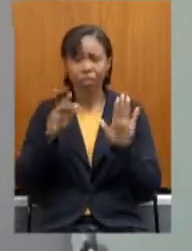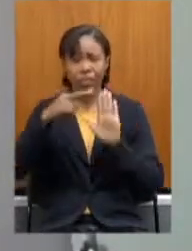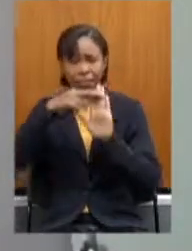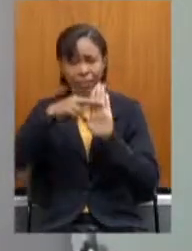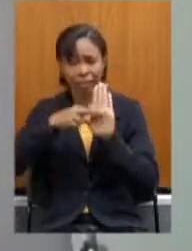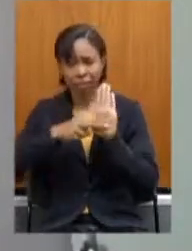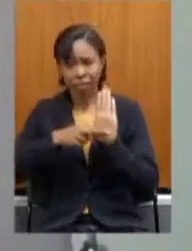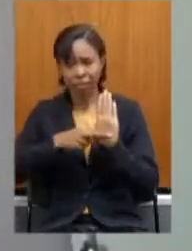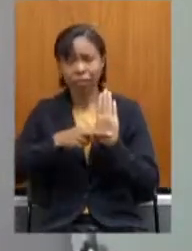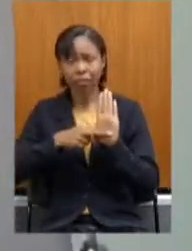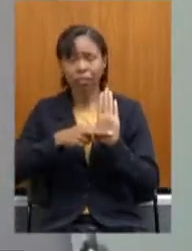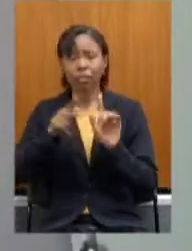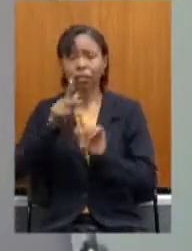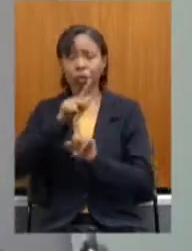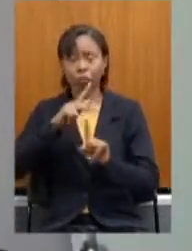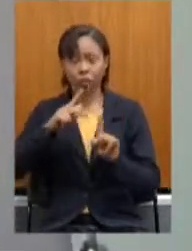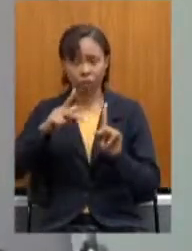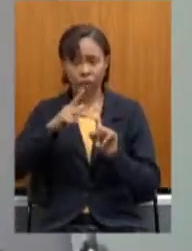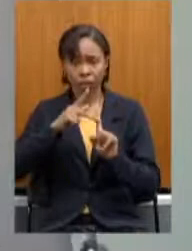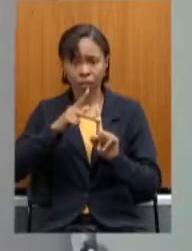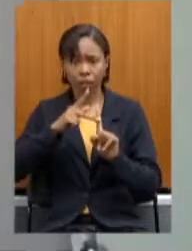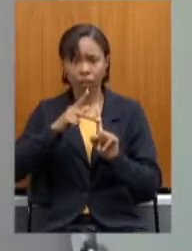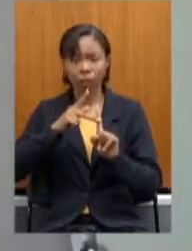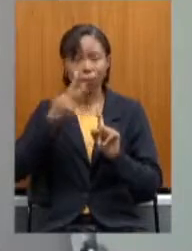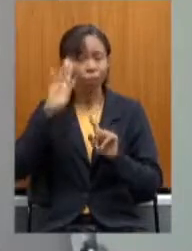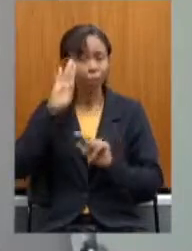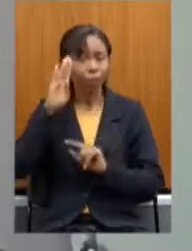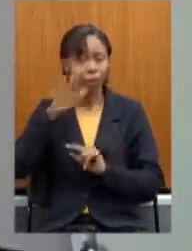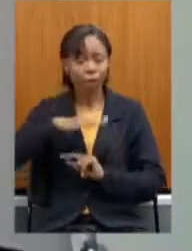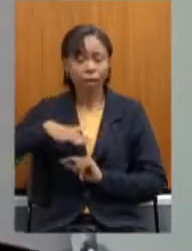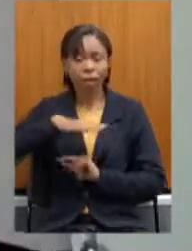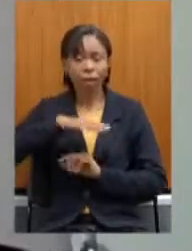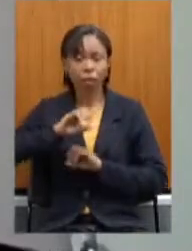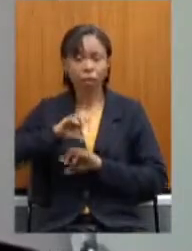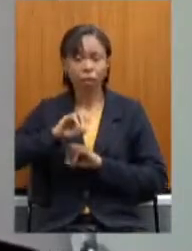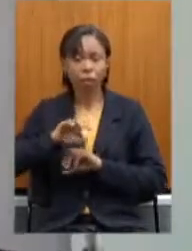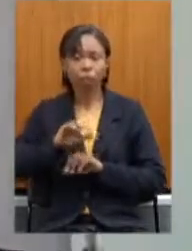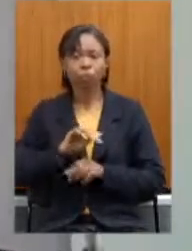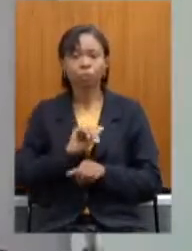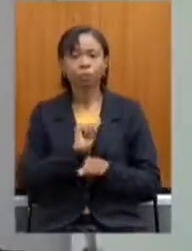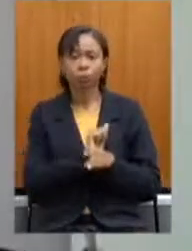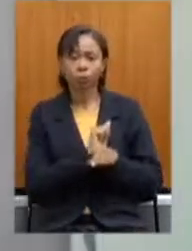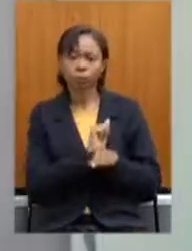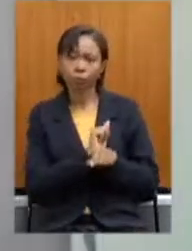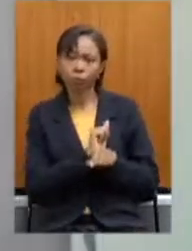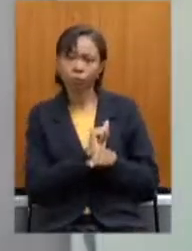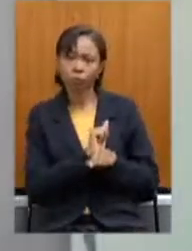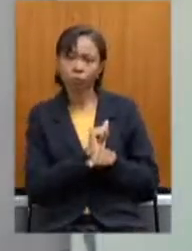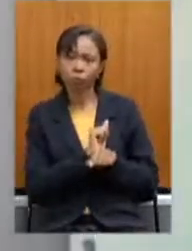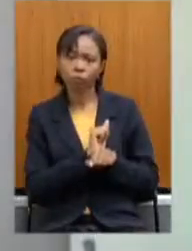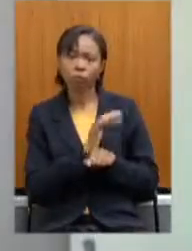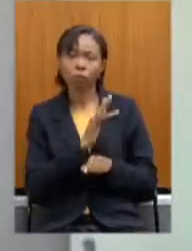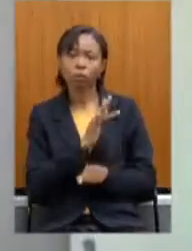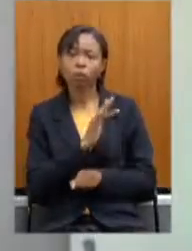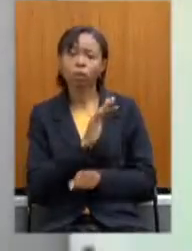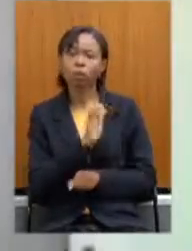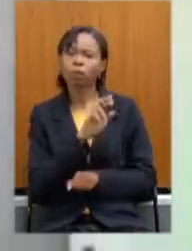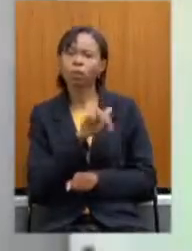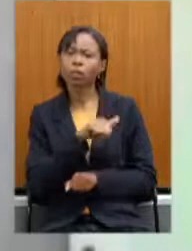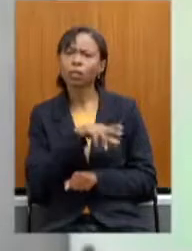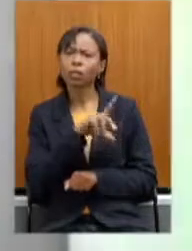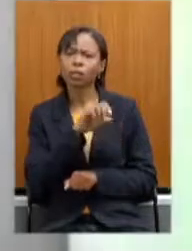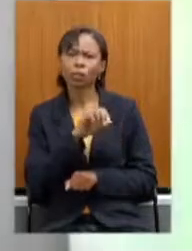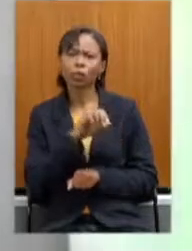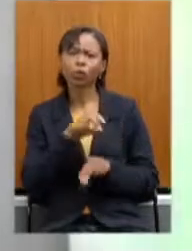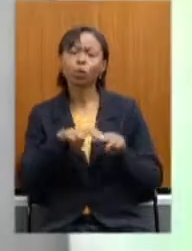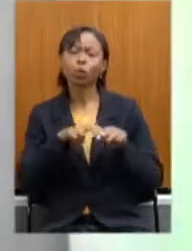da previdência, especialmente para a área da educação. Fernando, eu gostaria que, por